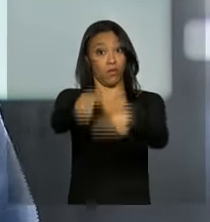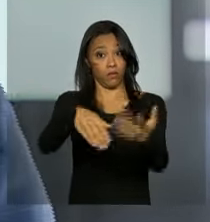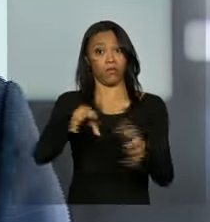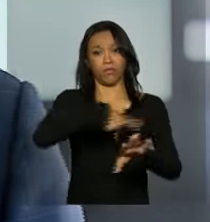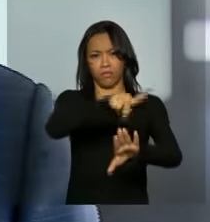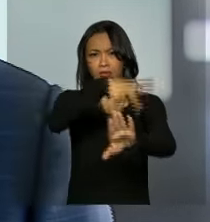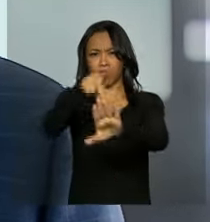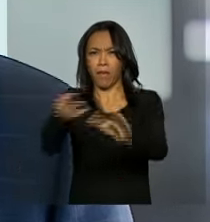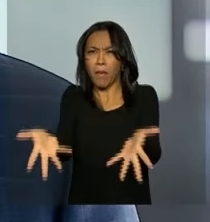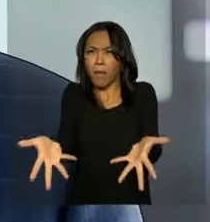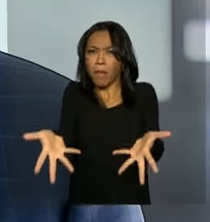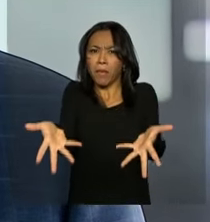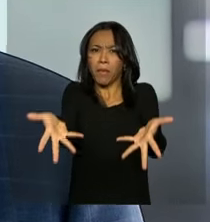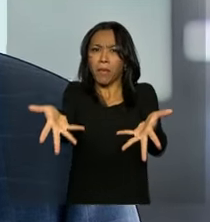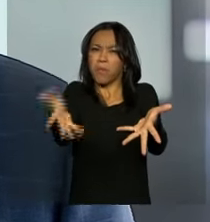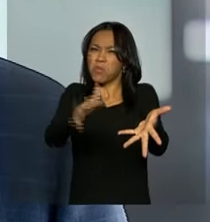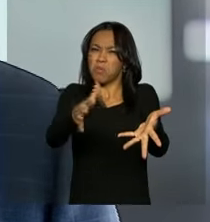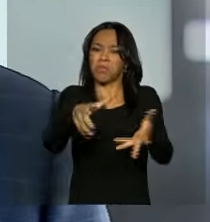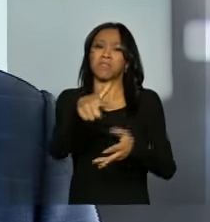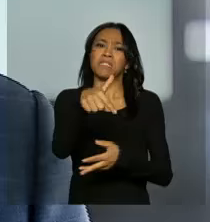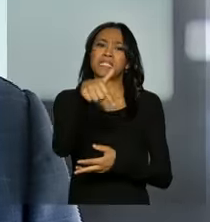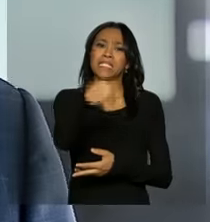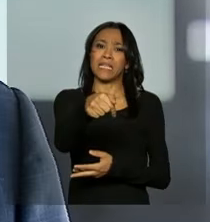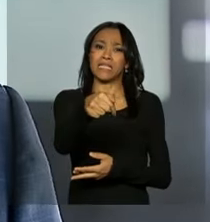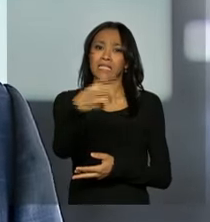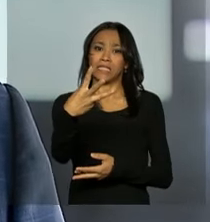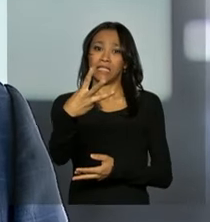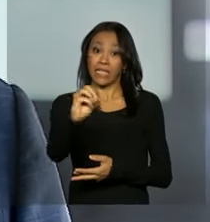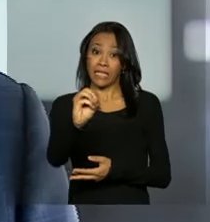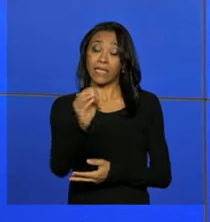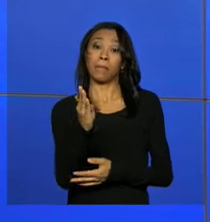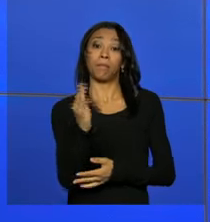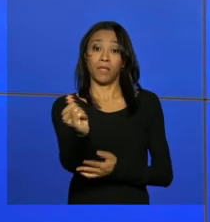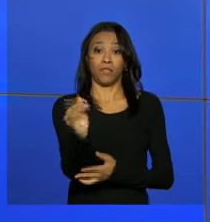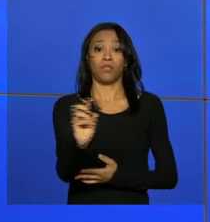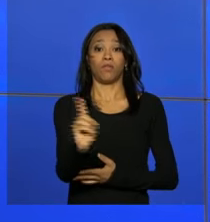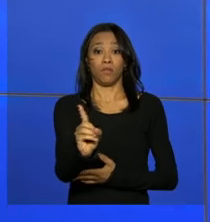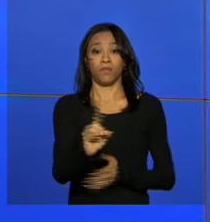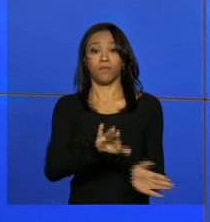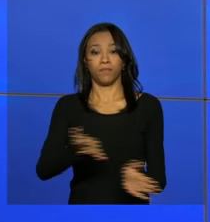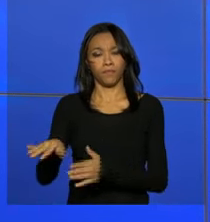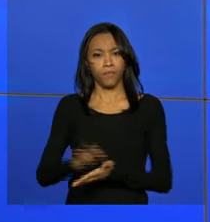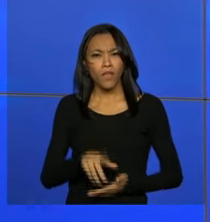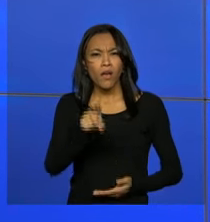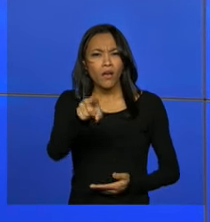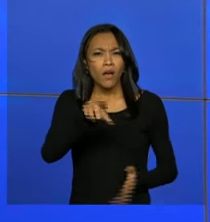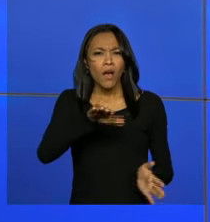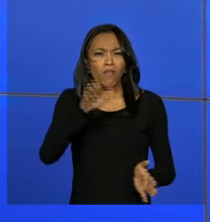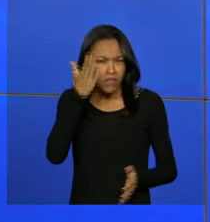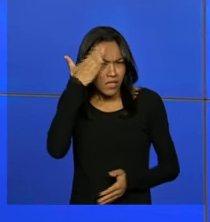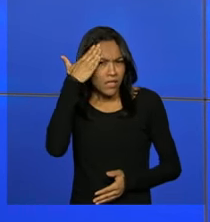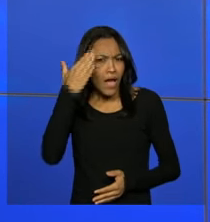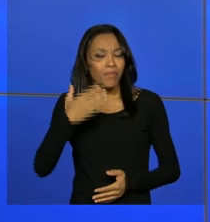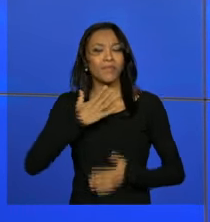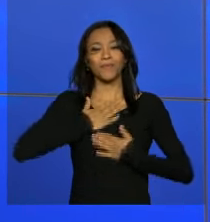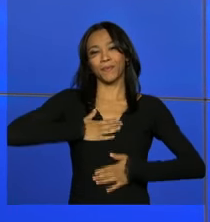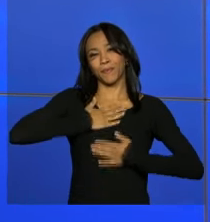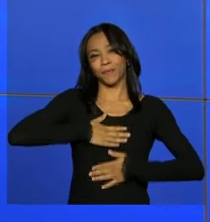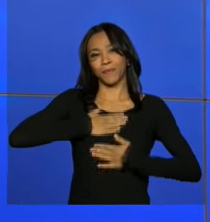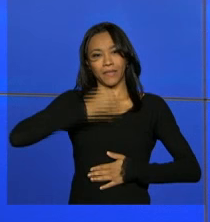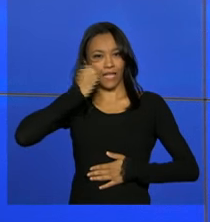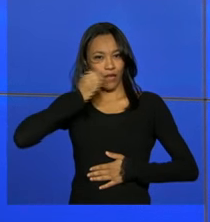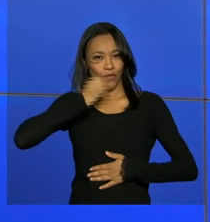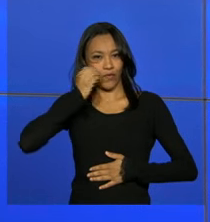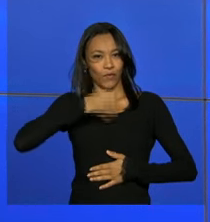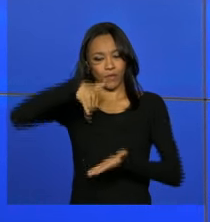aumentarão em torno de 730 bilhões de dólares. Você está satisfeito com os serviços de